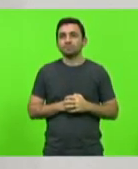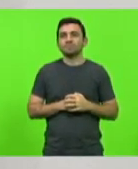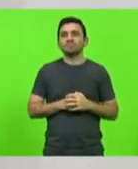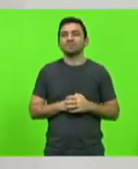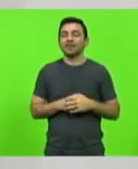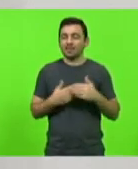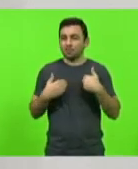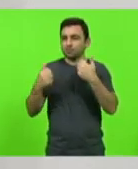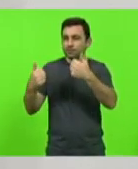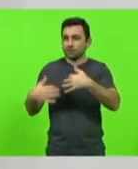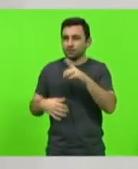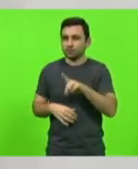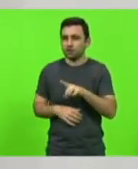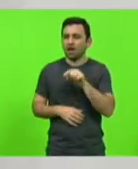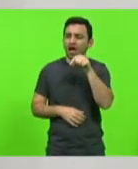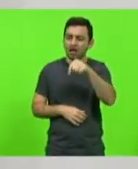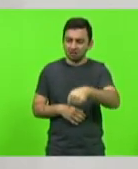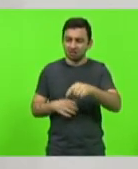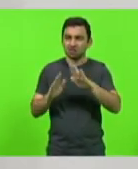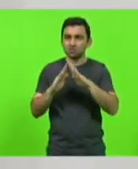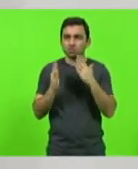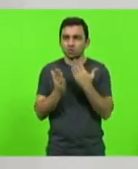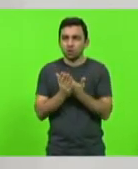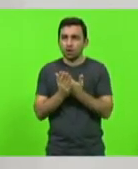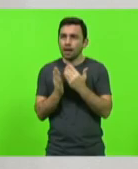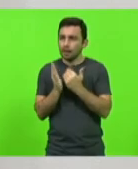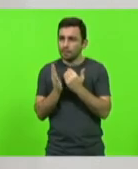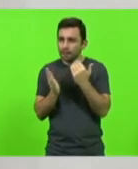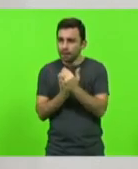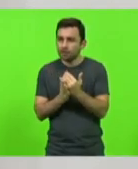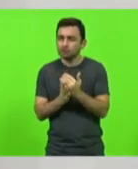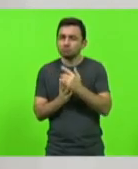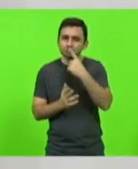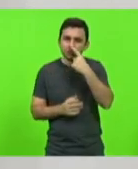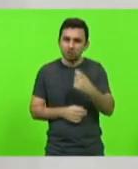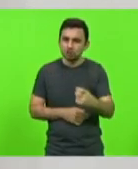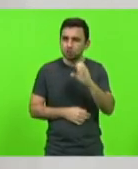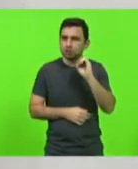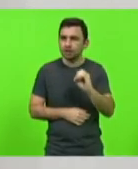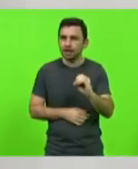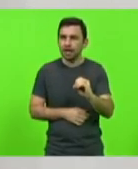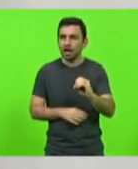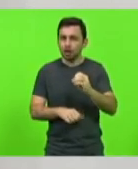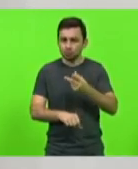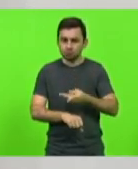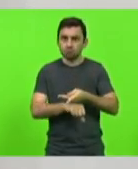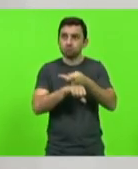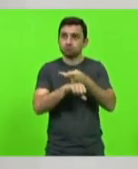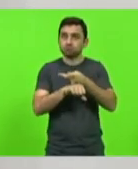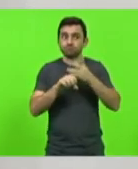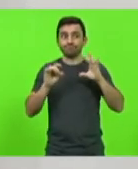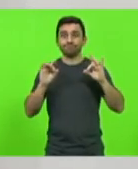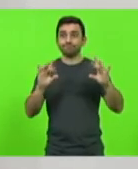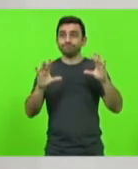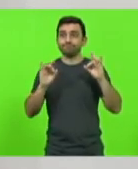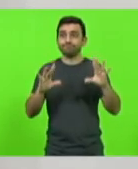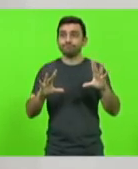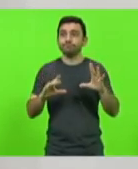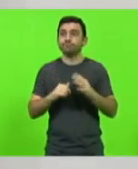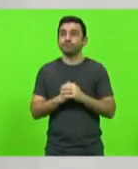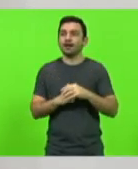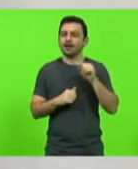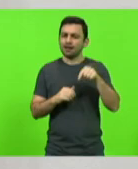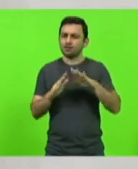diretora, esta escola, além do lixo zero, título inédito e louvável, é uma